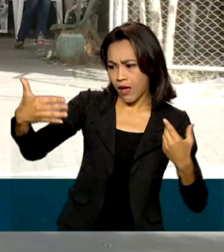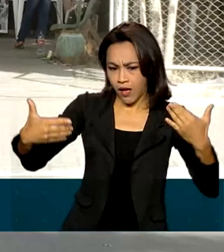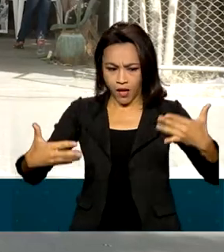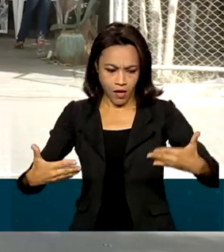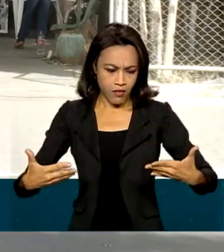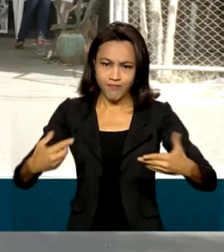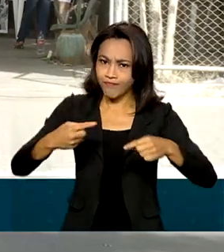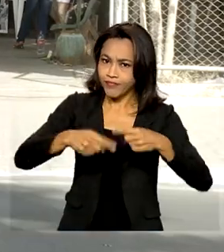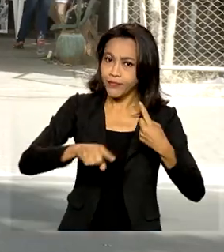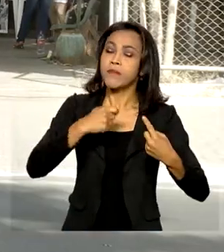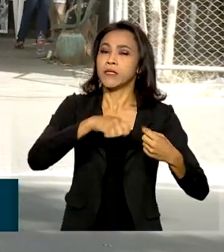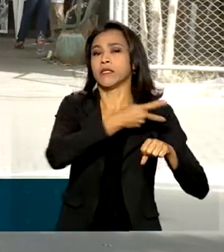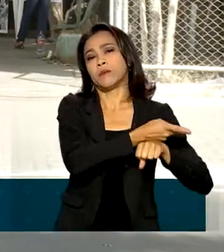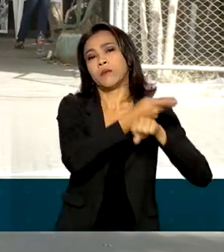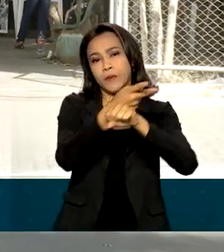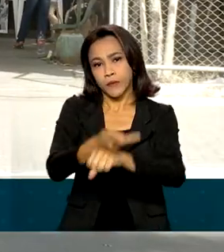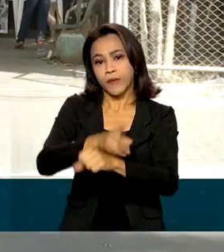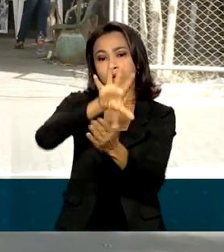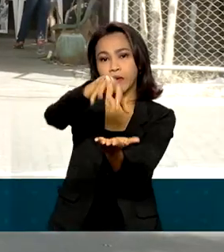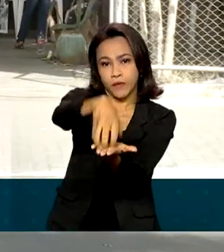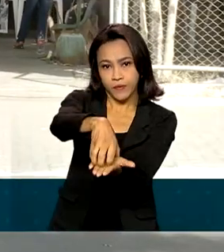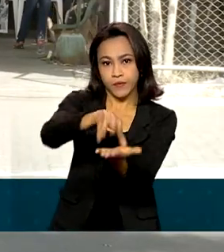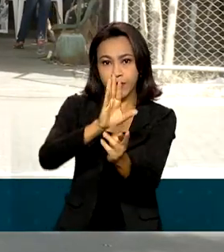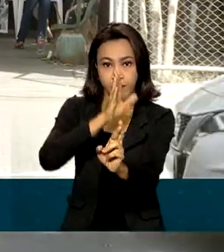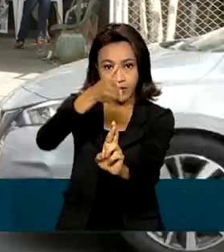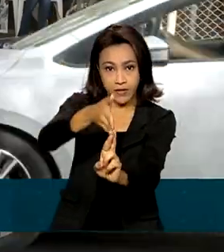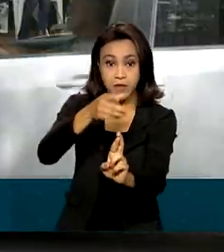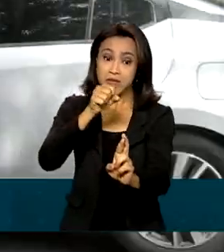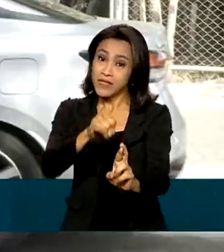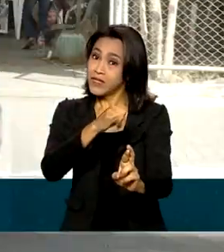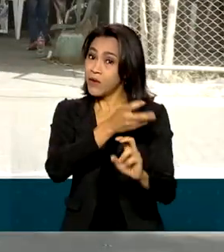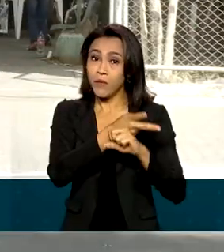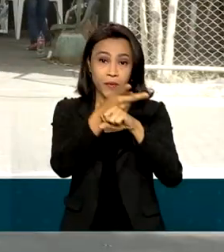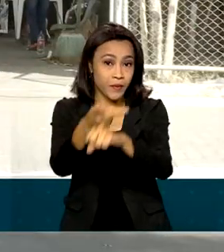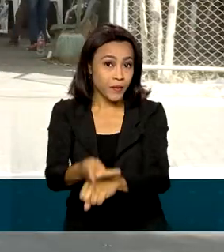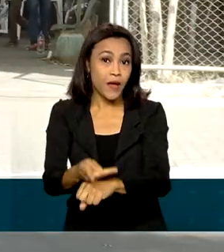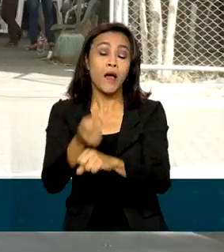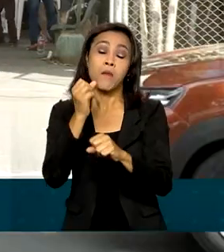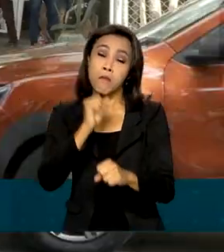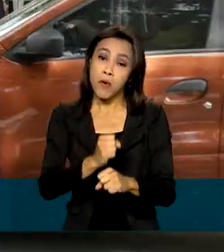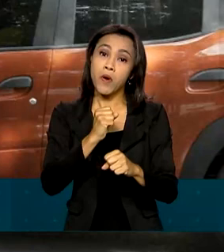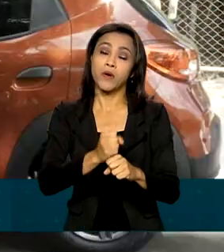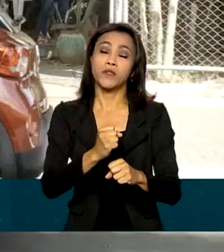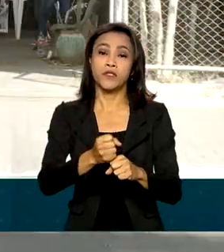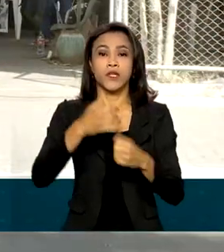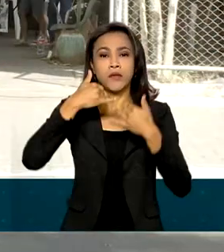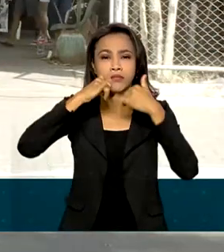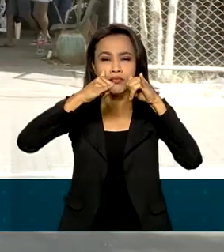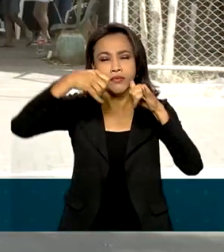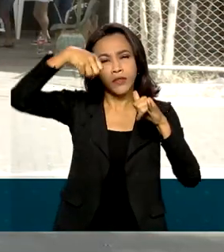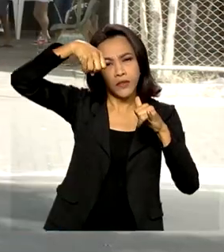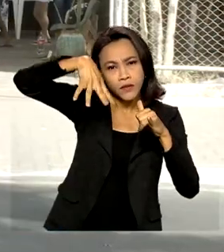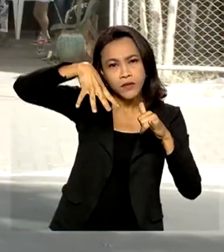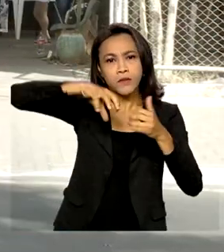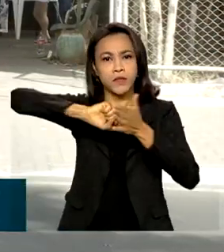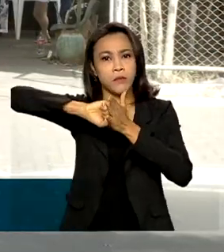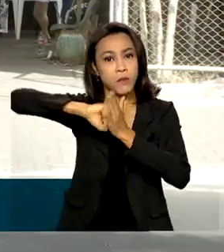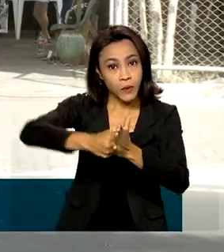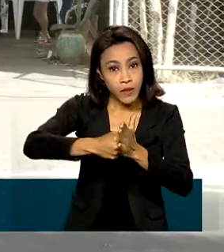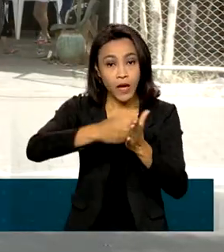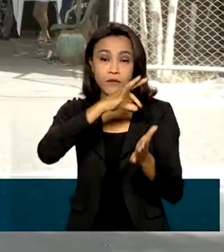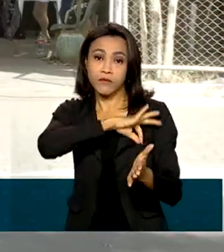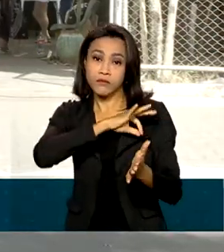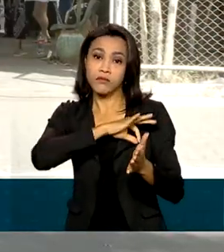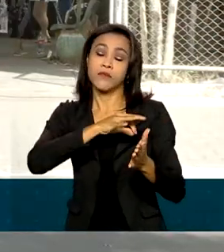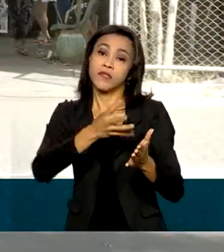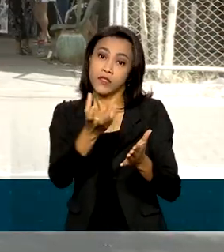comparecer a um CRAS para resolver a situação pode ter o Auxílio Brasil ou a Tarifa Social de Energia Elétrica bloqueados ou